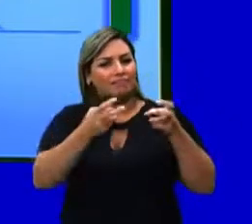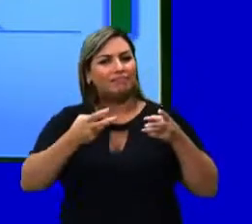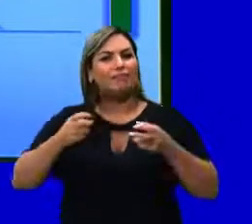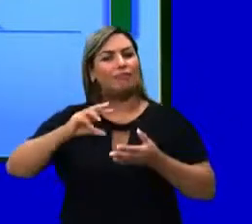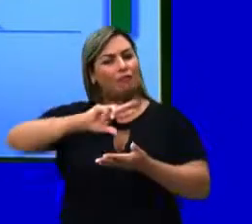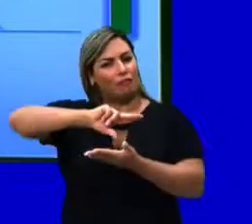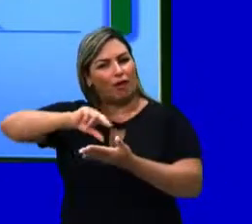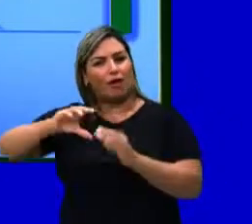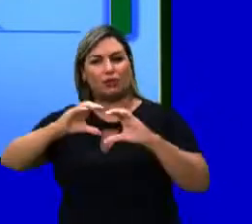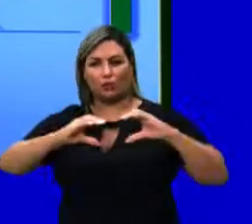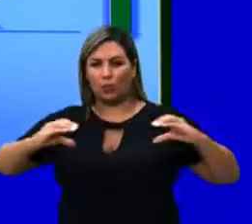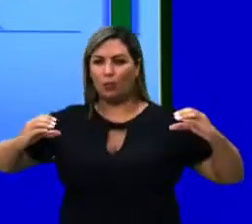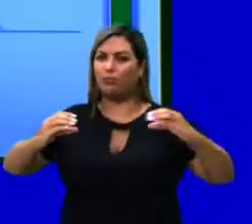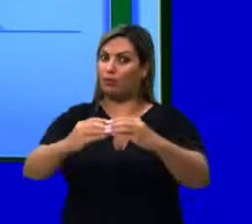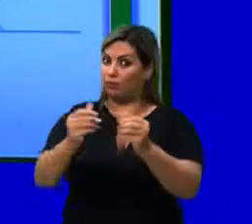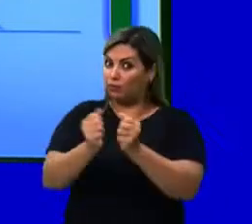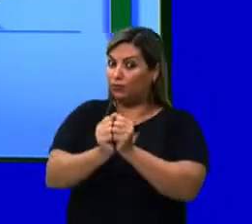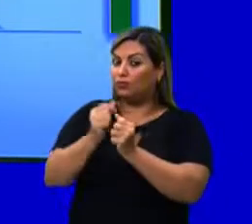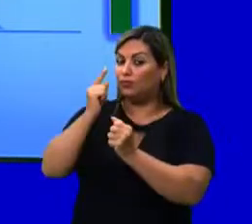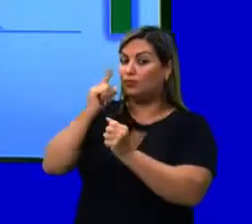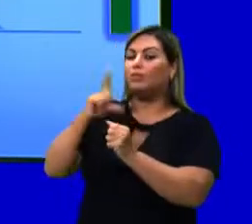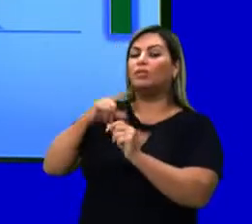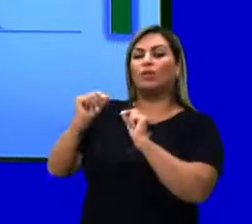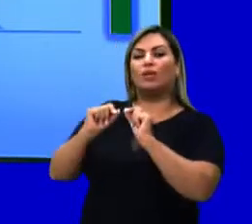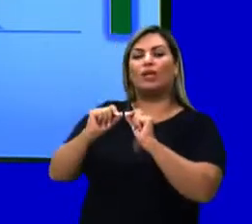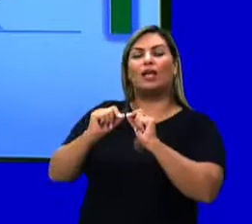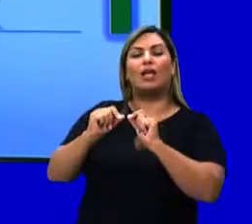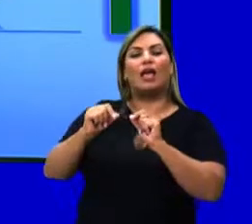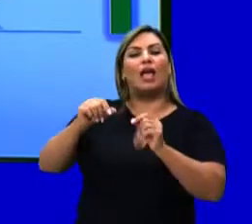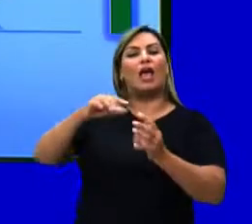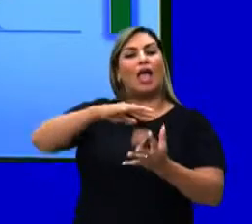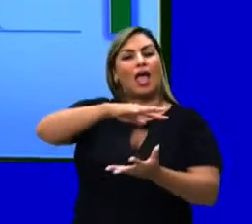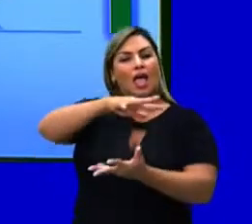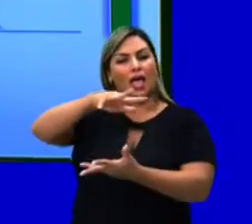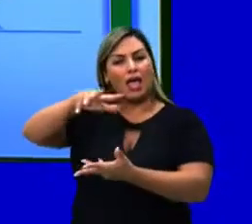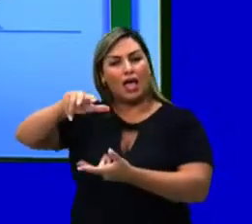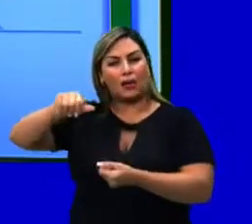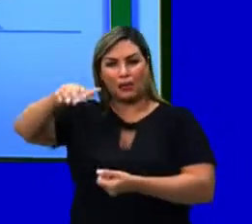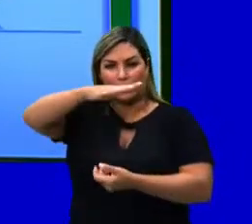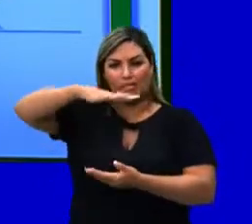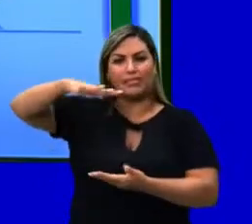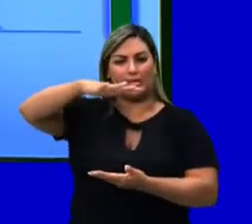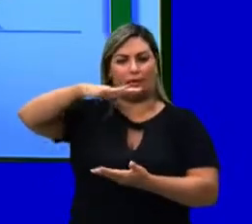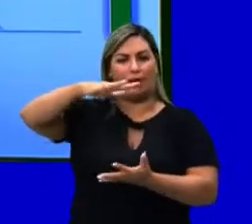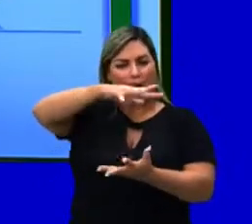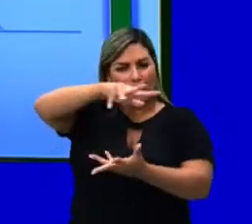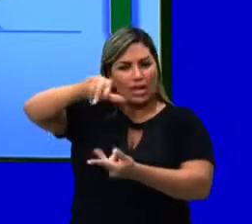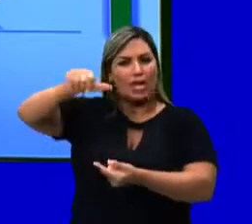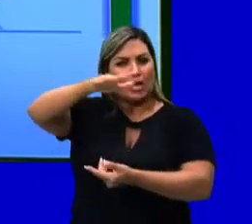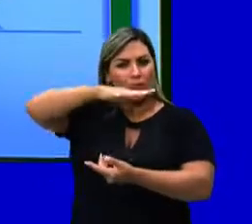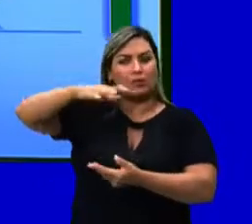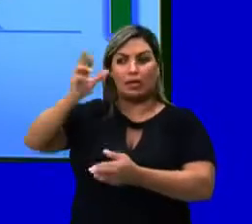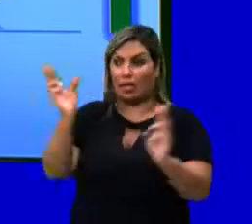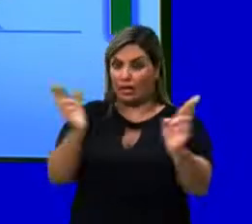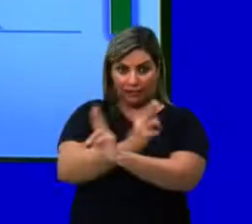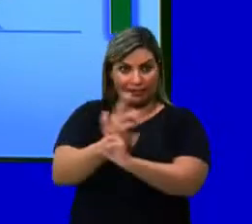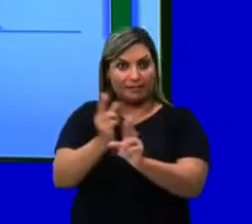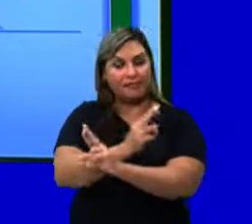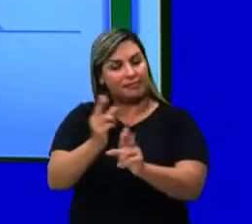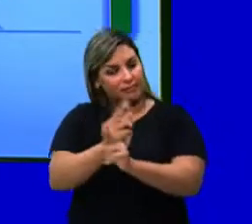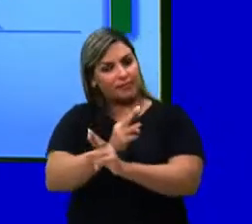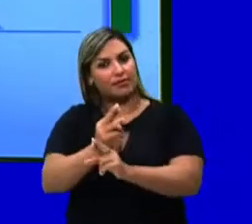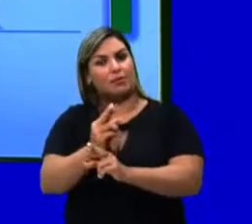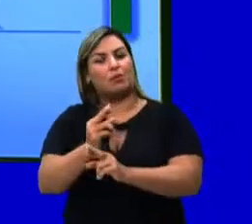várias comunidades juntas, vamos ter um ecossistema, que é a interação entre os componentes